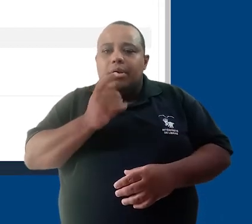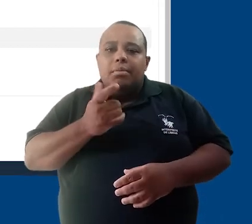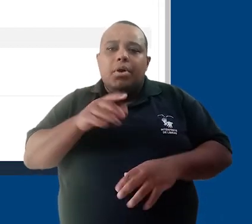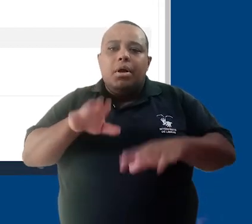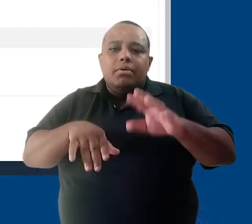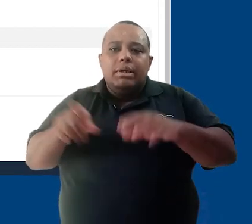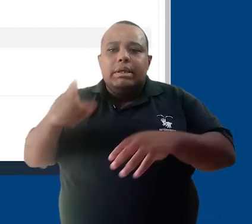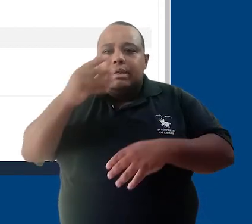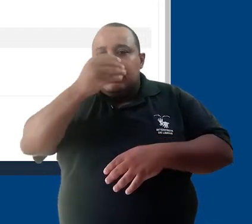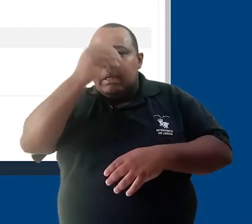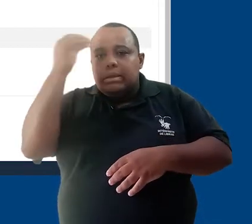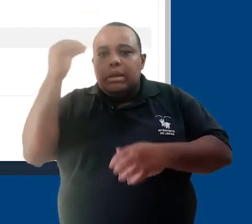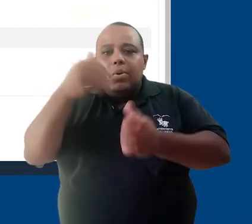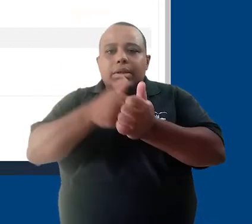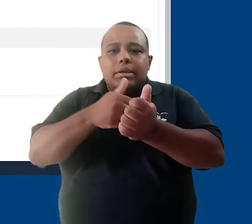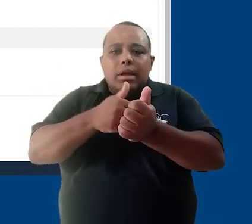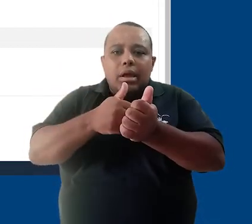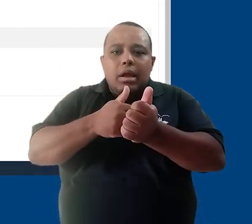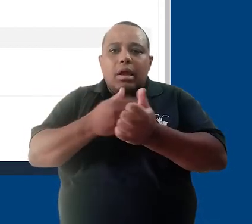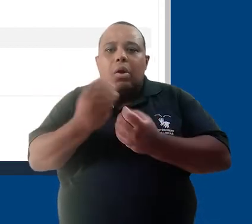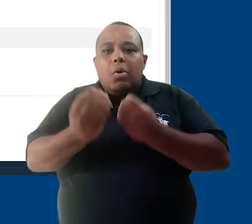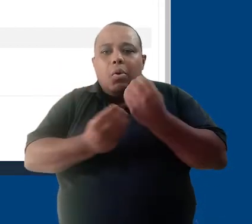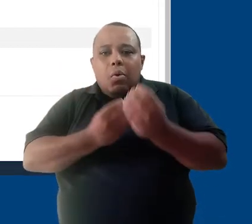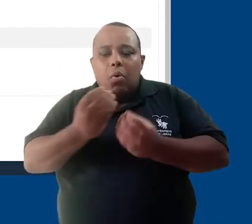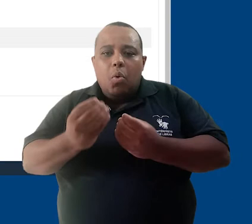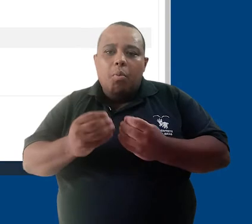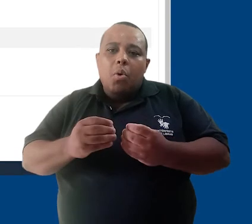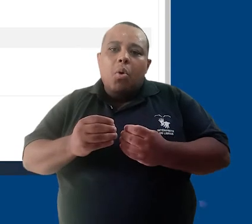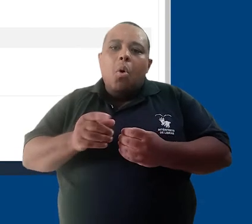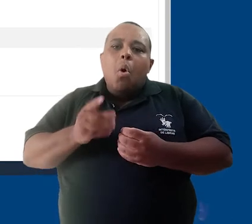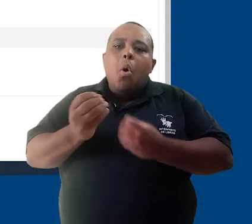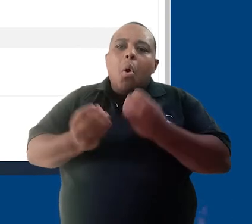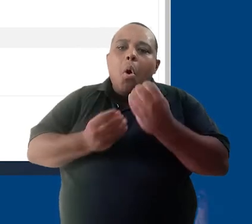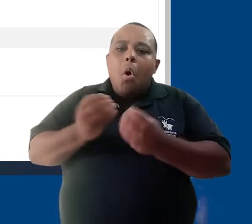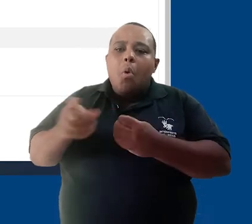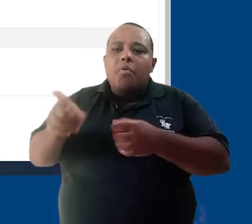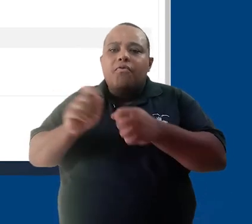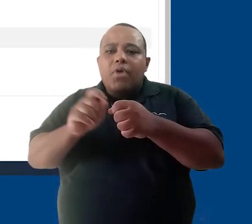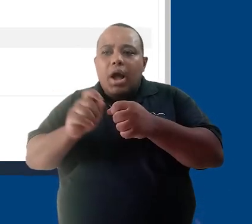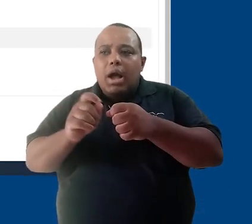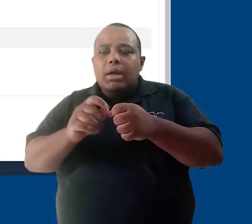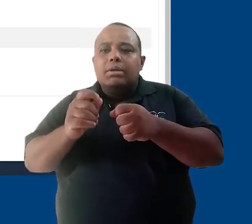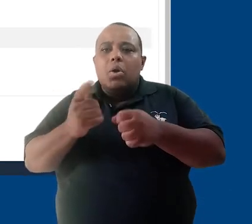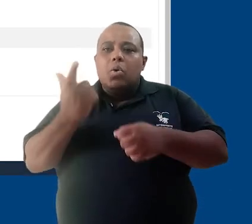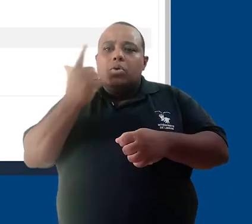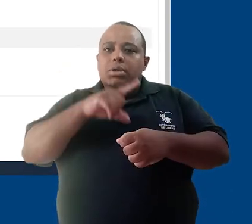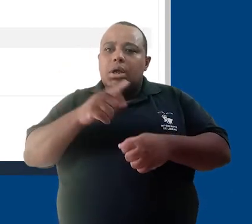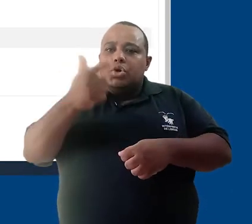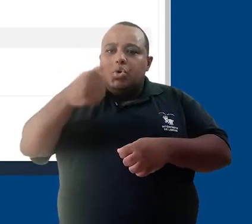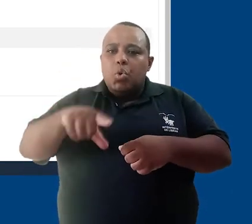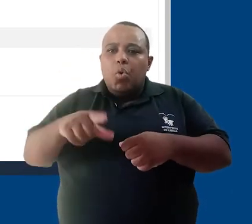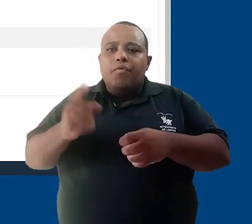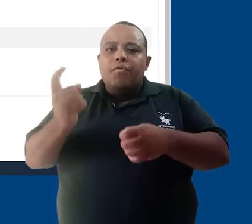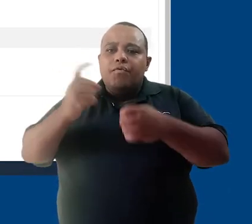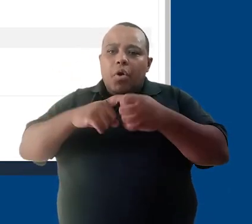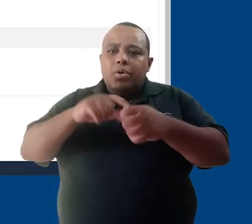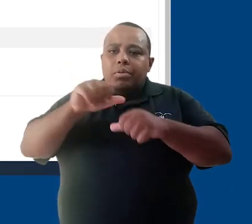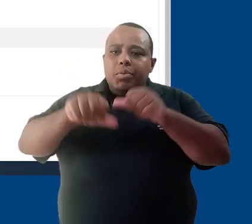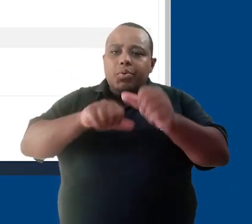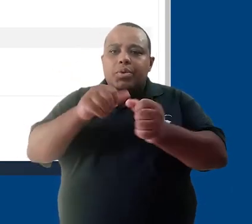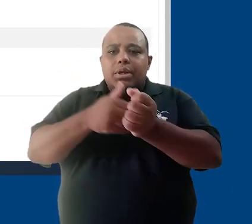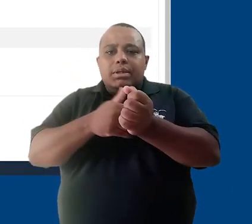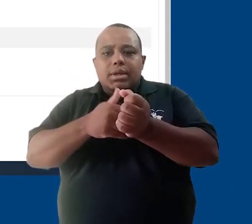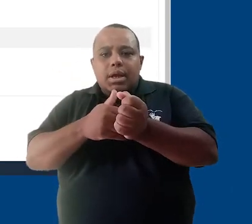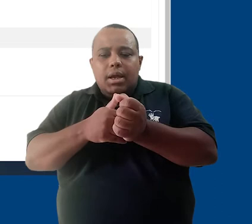questões como o usuário esqueceu a senha, qual o processo que ele deve fazer para recuperar a